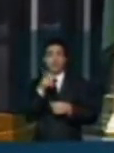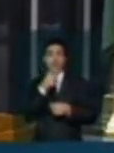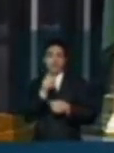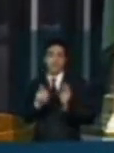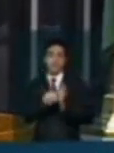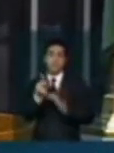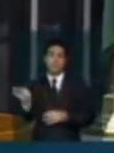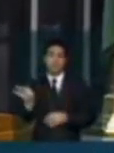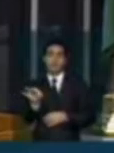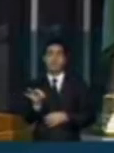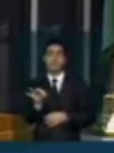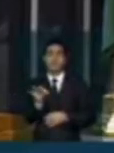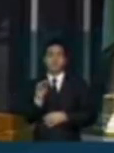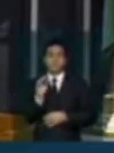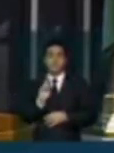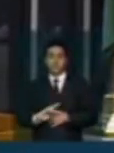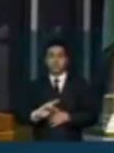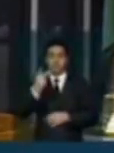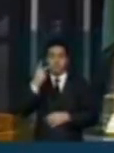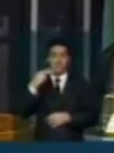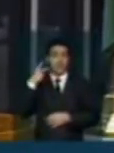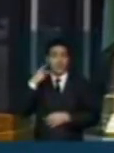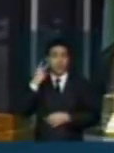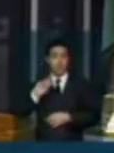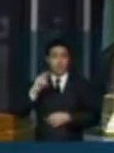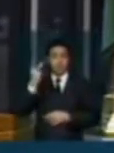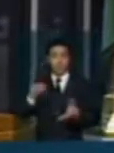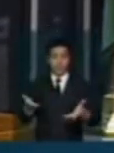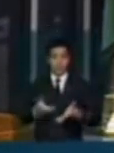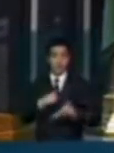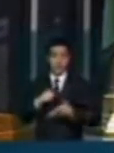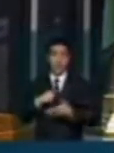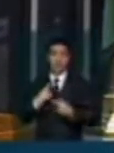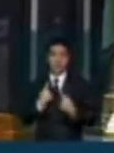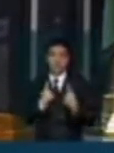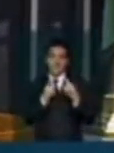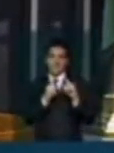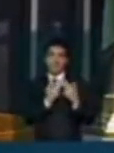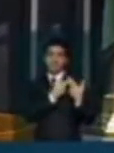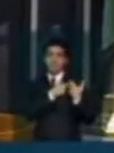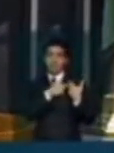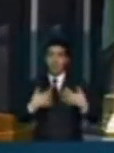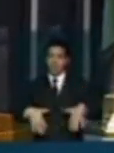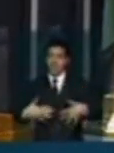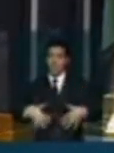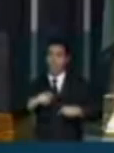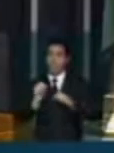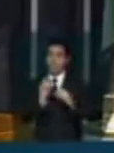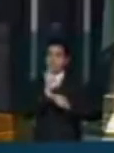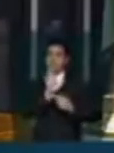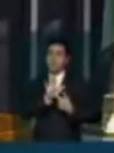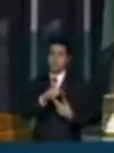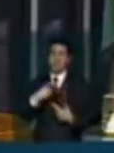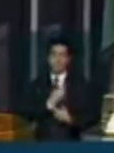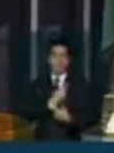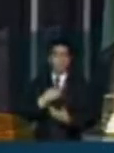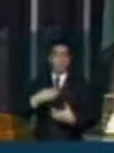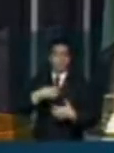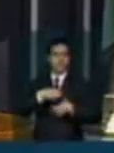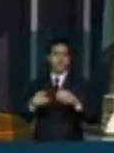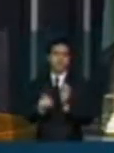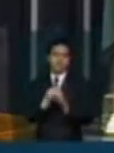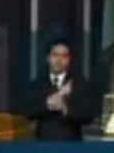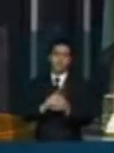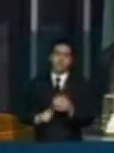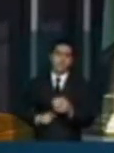Dobramos a nossa bancada de vereadores no estado e temos agora o grande desafio de mostrar a nossa forma de governar dentro